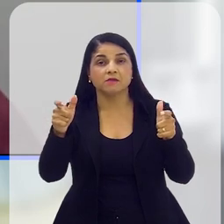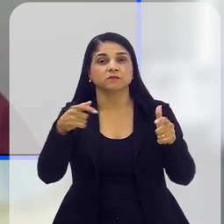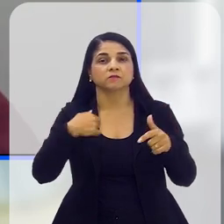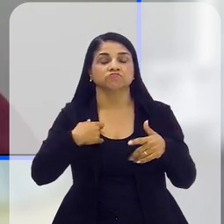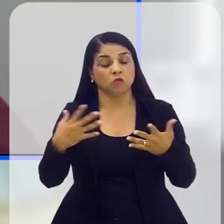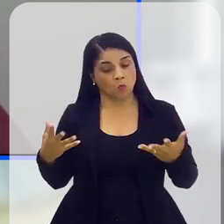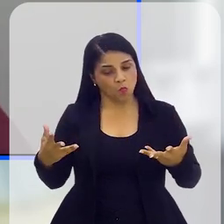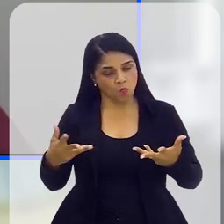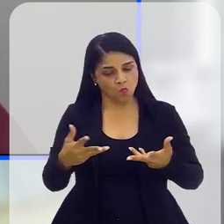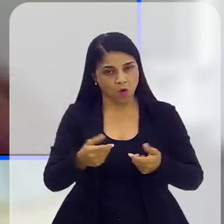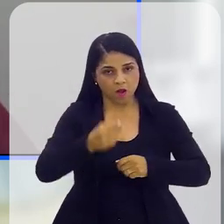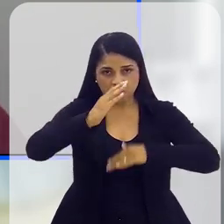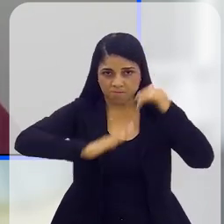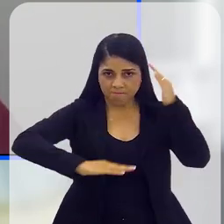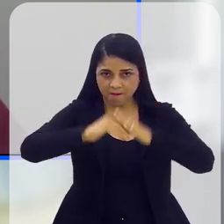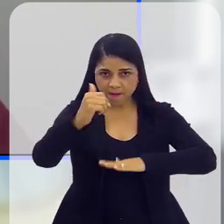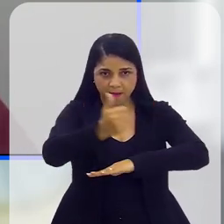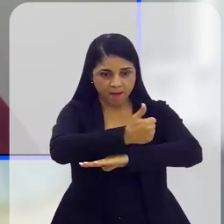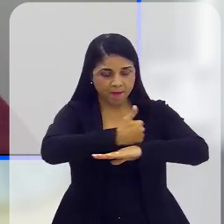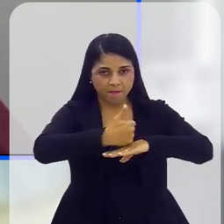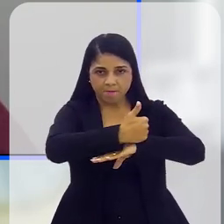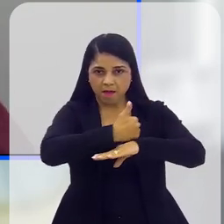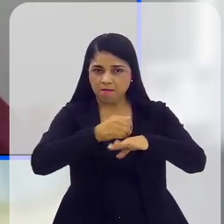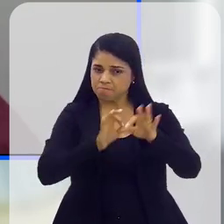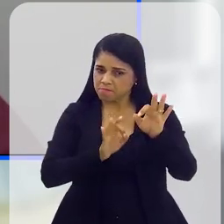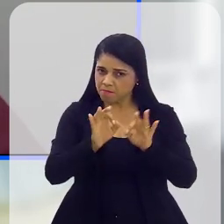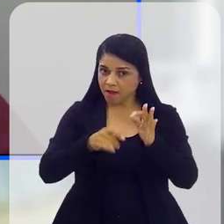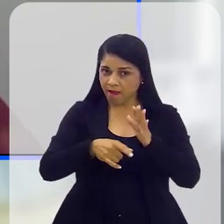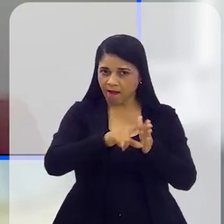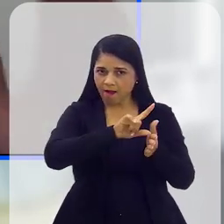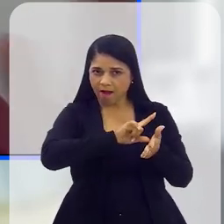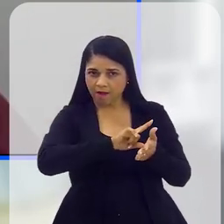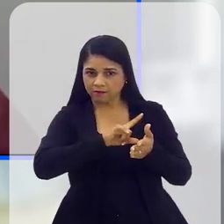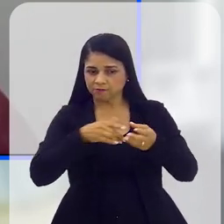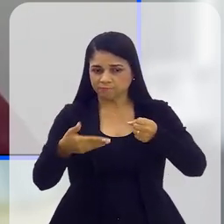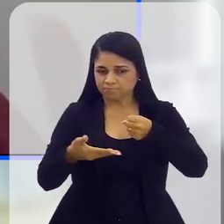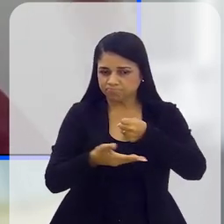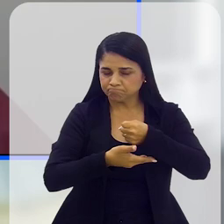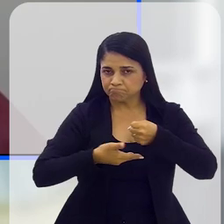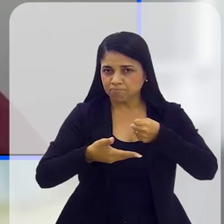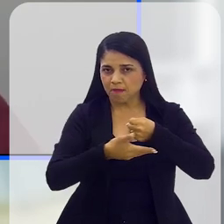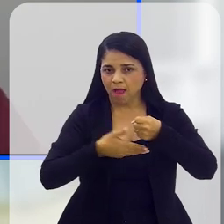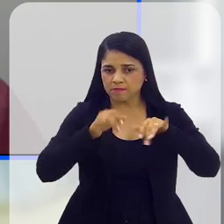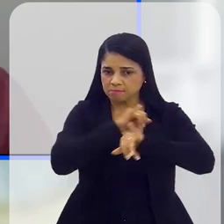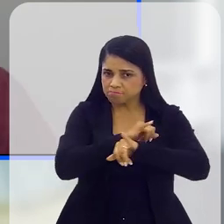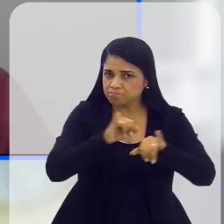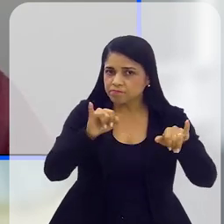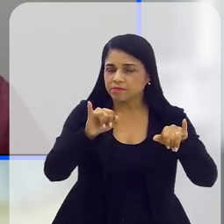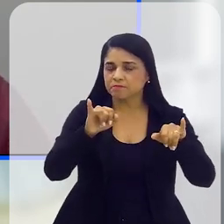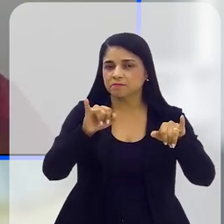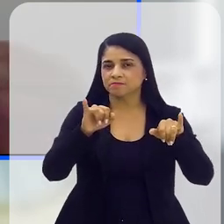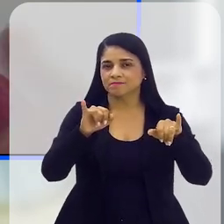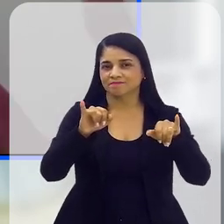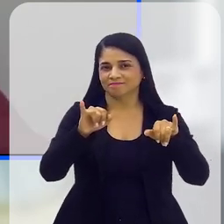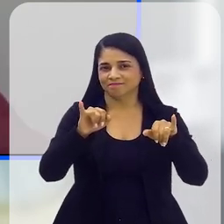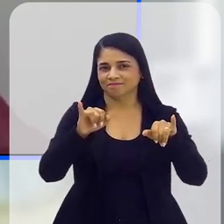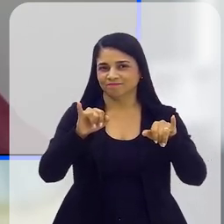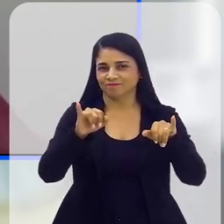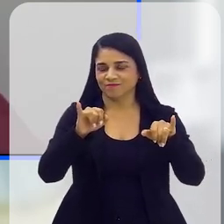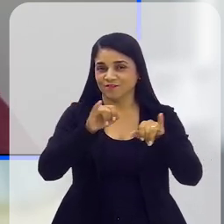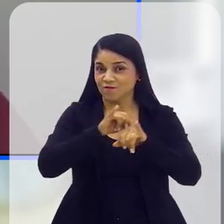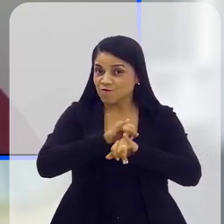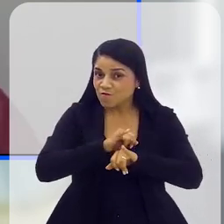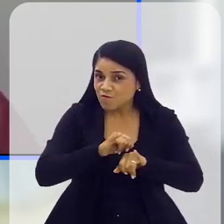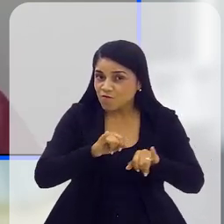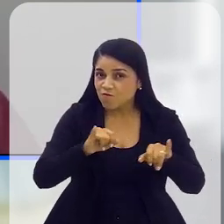se qualificar, a gente se preparar, a gente ter alguma solidez desculpa, alguma solidez, para que essas informações